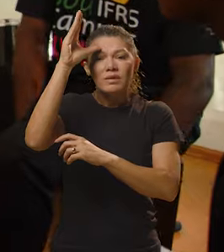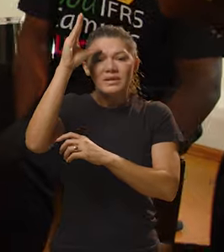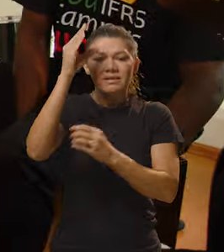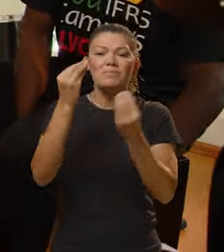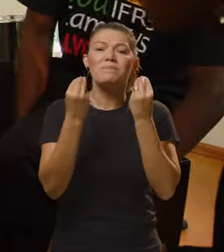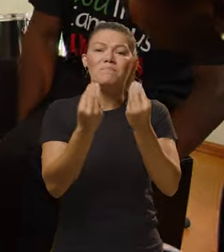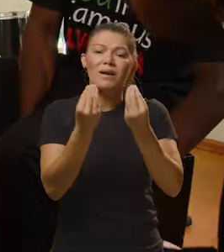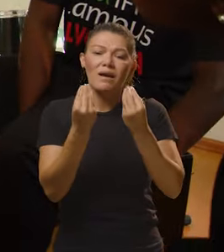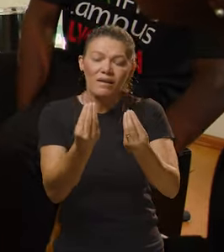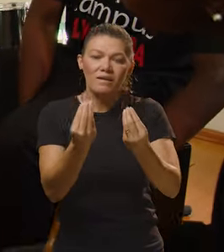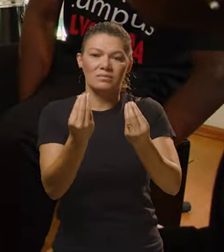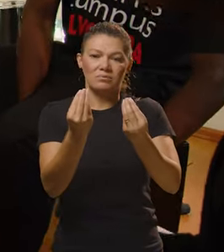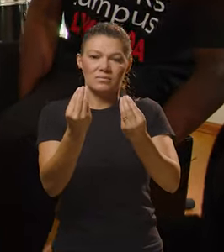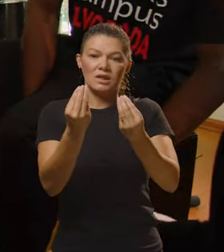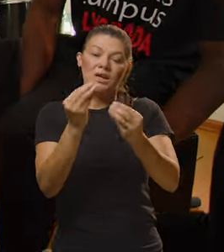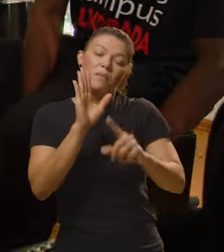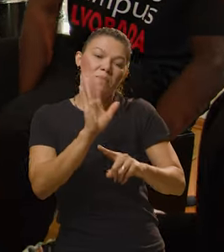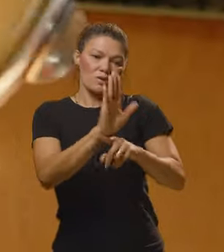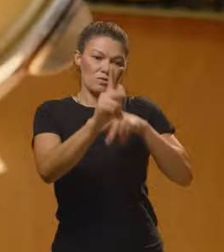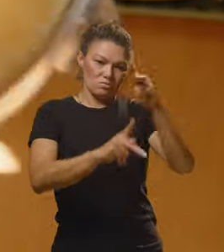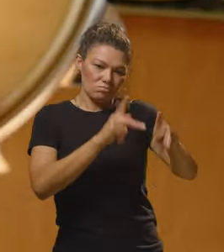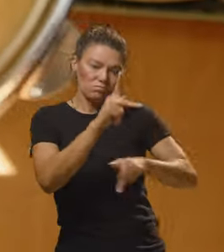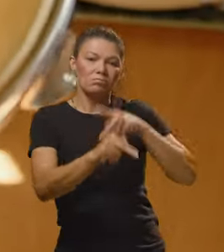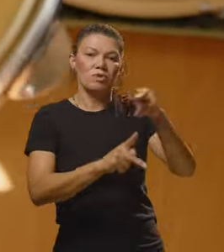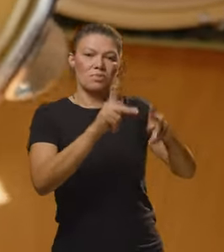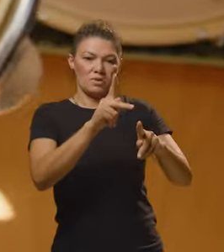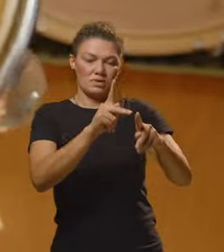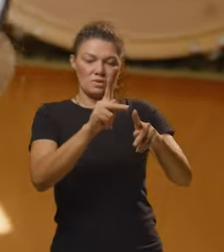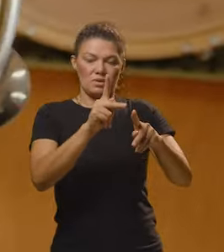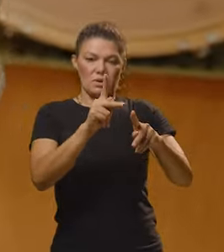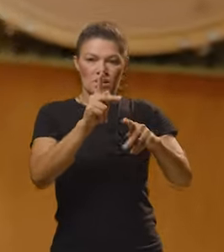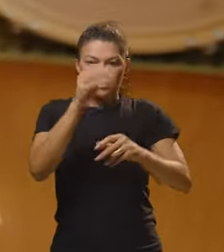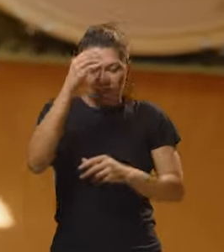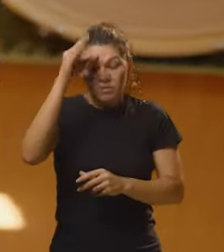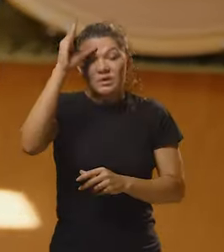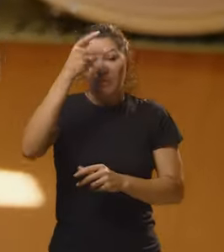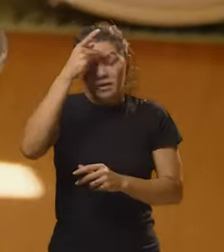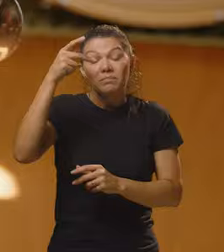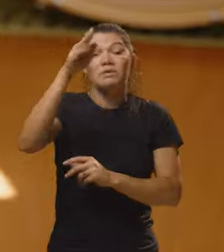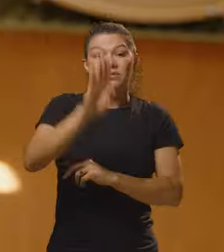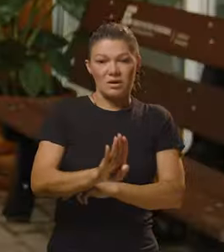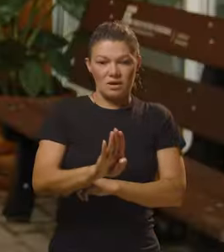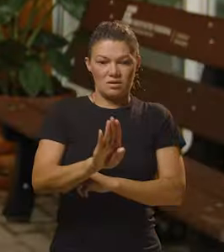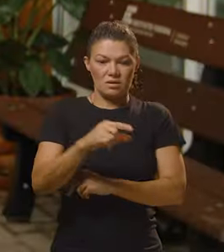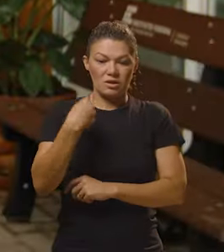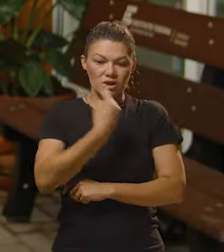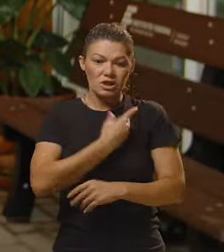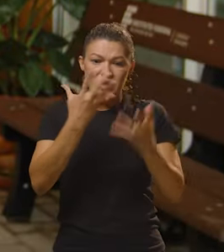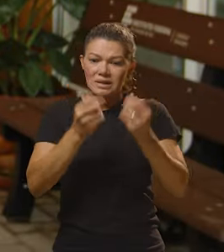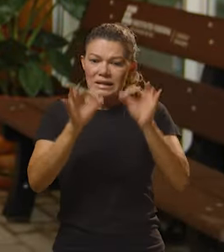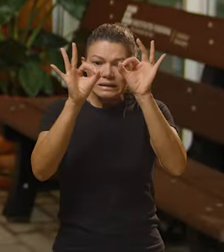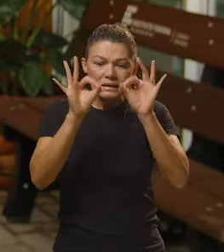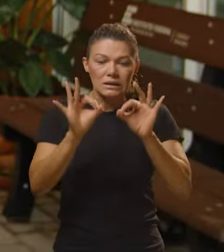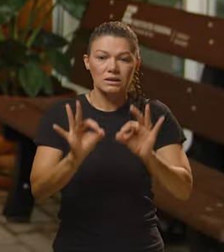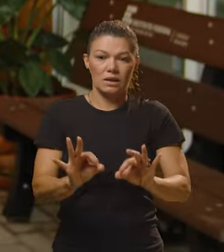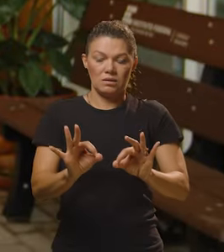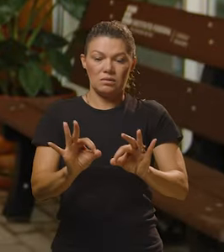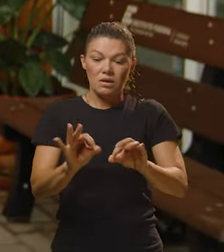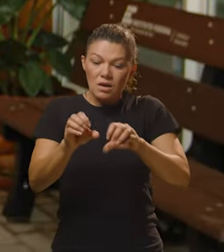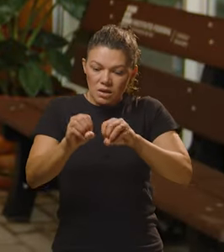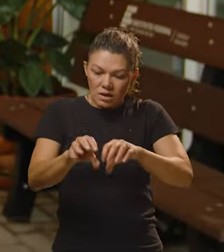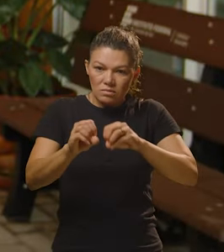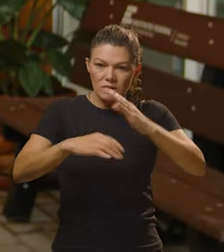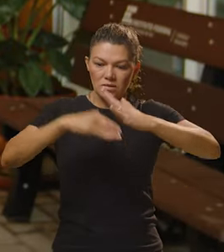conhecimento, se ele não tiver a serviço da população? Para quem que serve o nosso conhecimento? A gente está convencido aqui